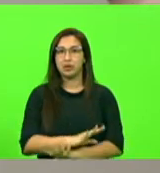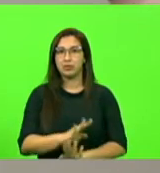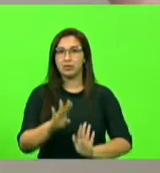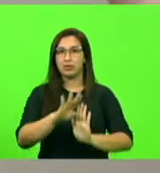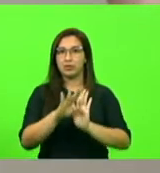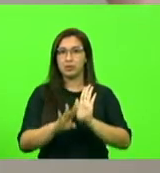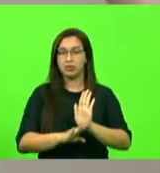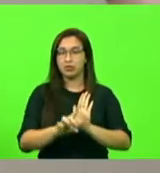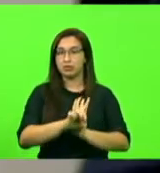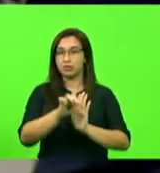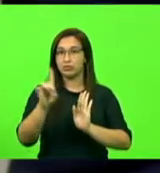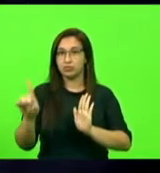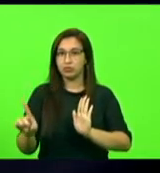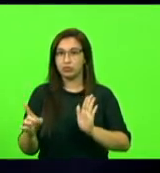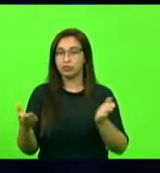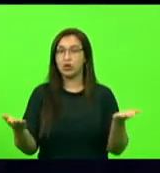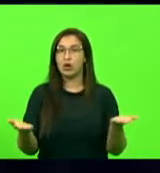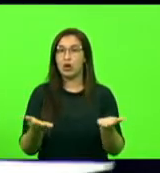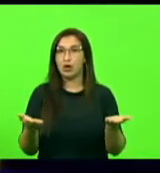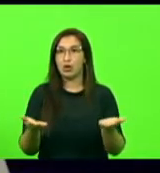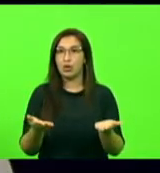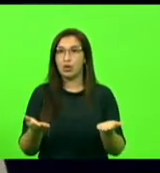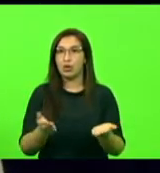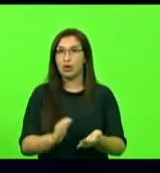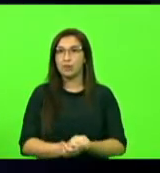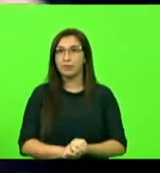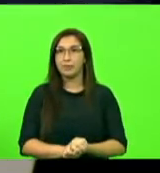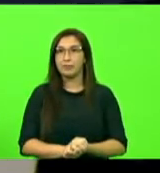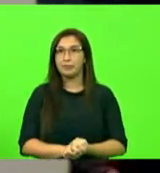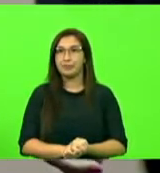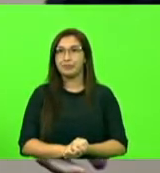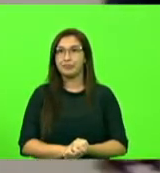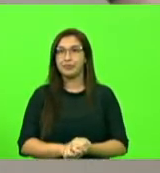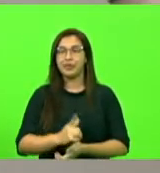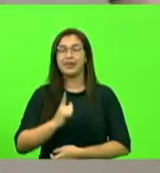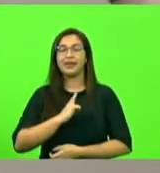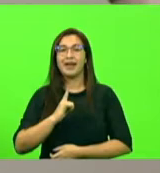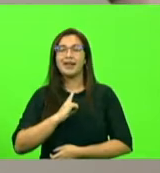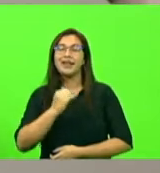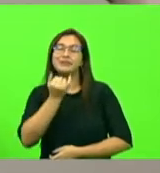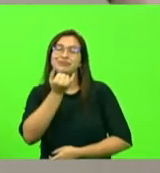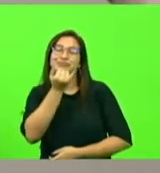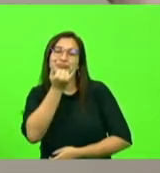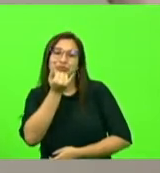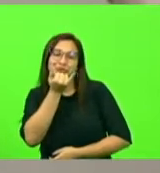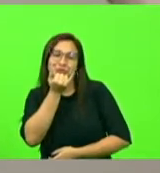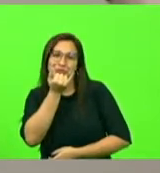do dia. Tem indicações, presidente. Desculpa, temos aqui mais.